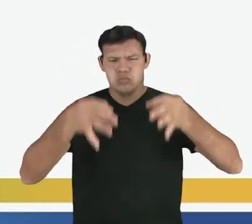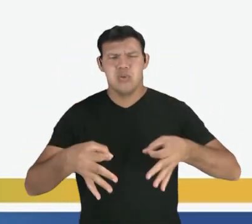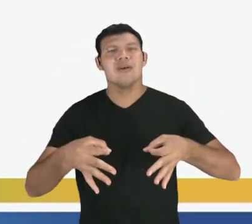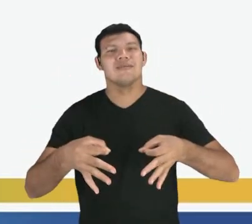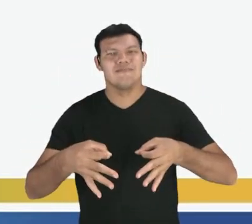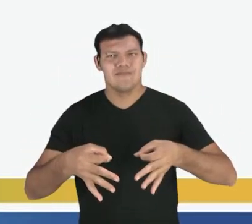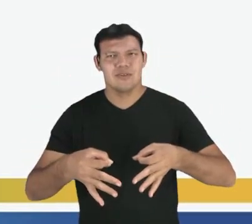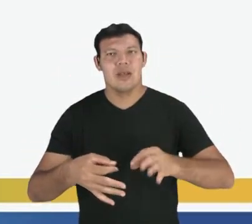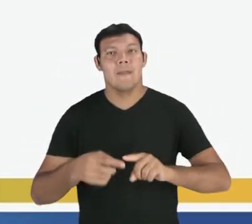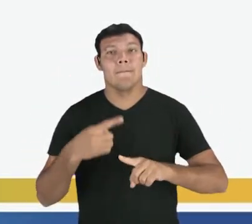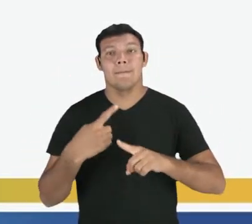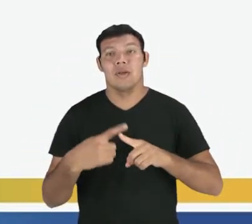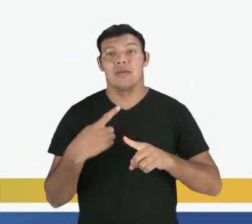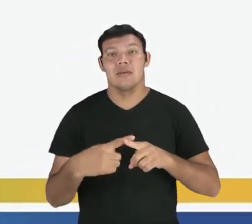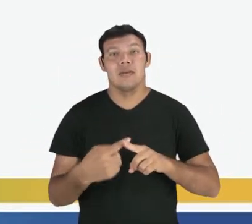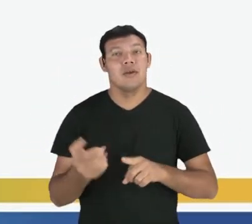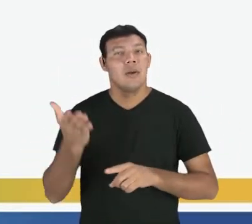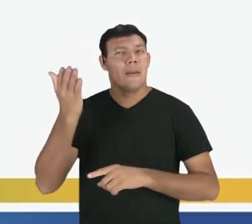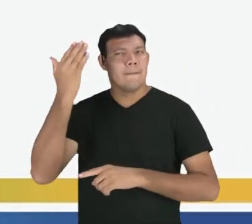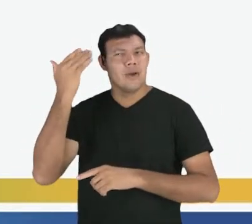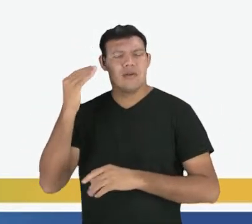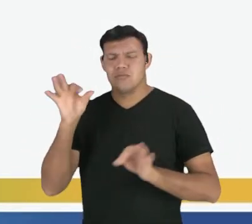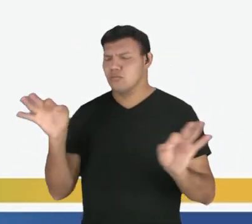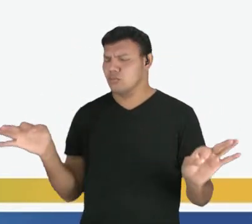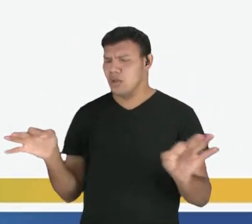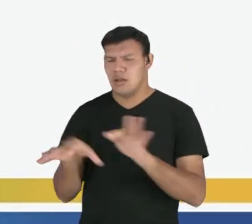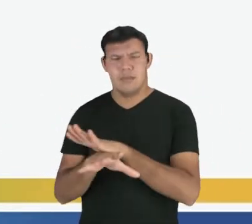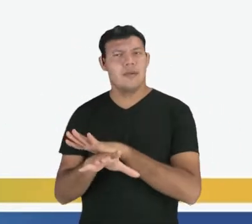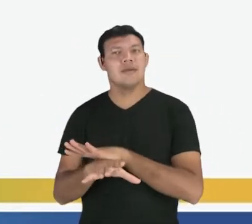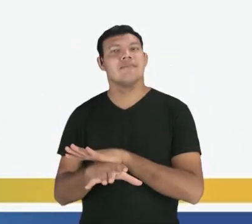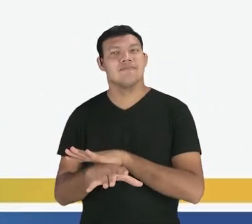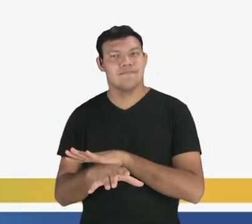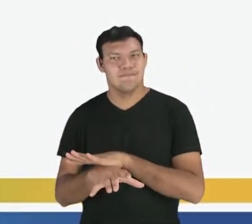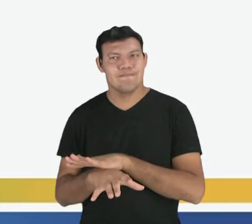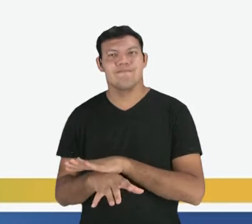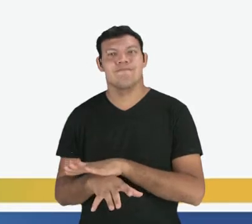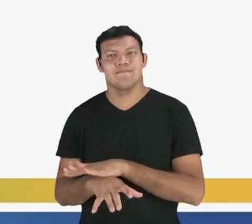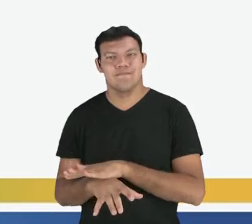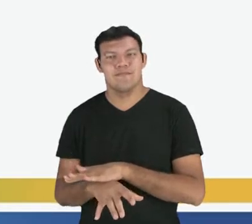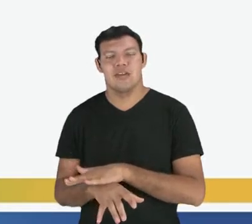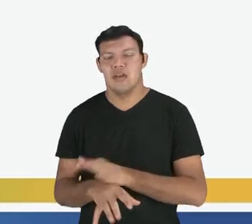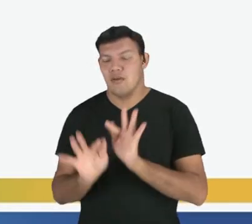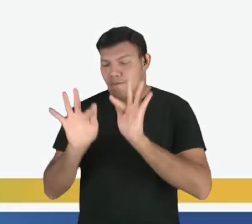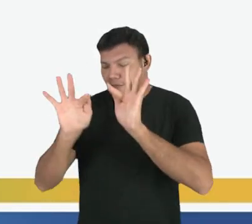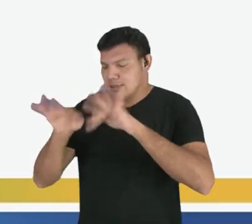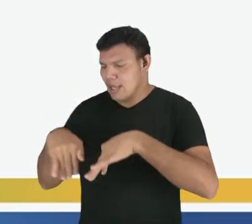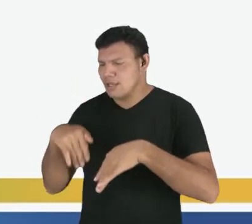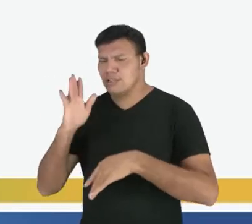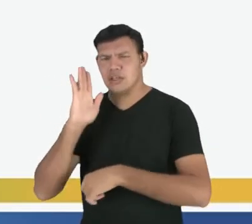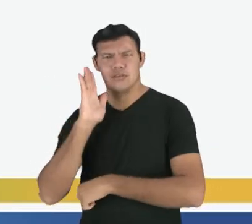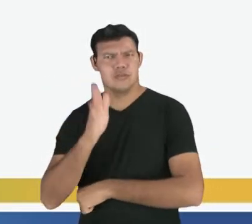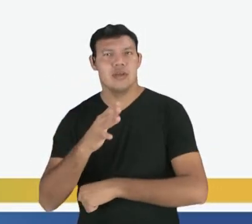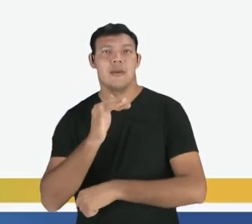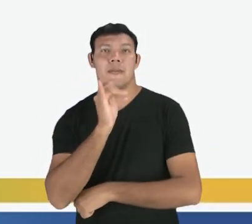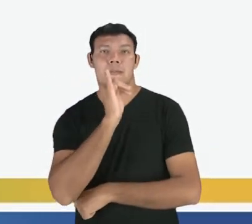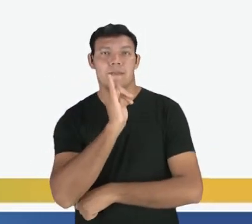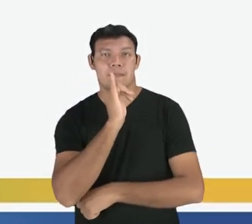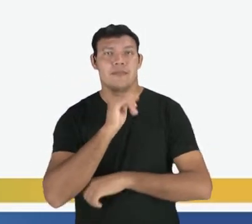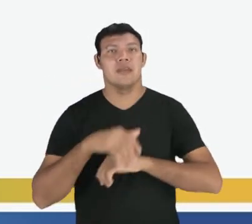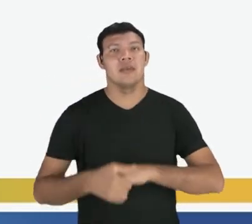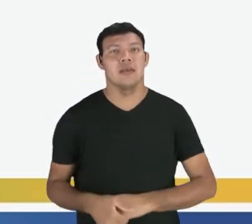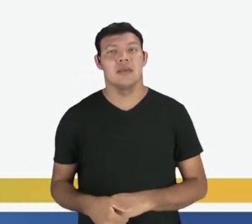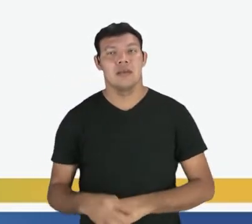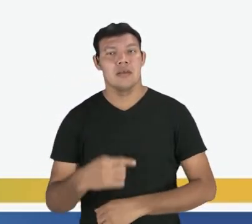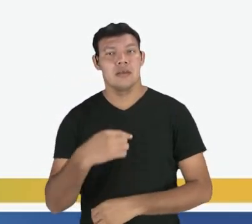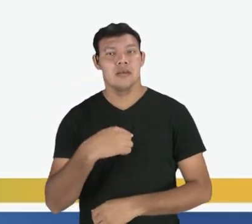ele é perfeito porque é um passado que se acabou. É um passado concluído. Olha o exemplo, eu